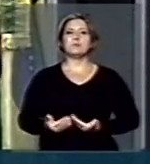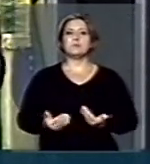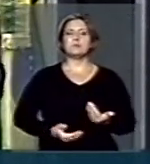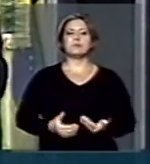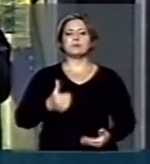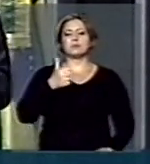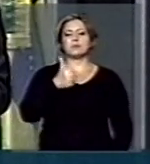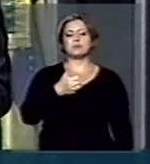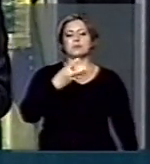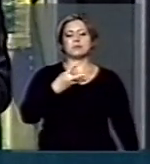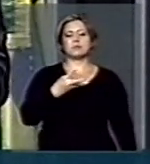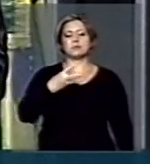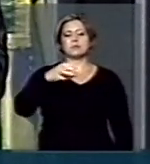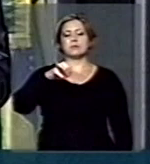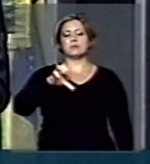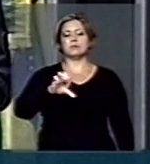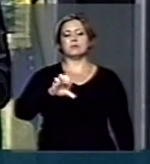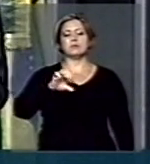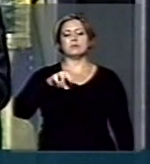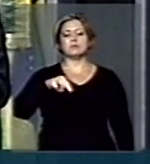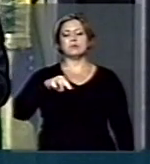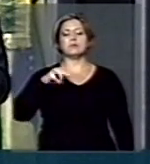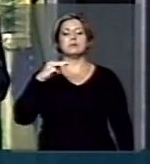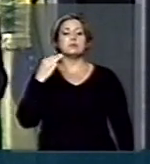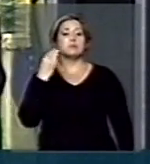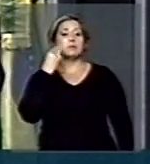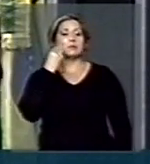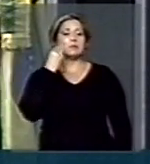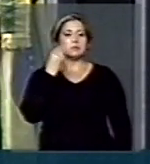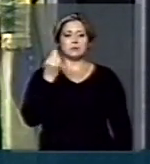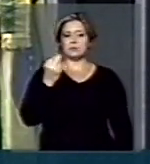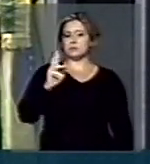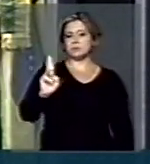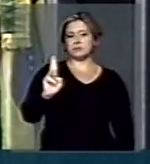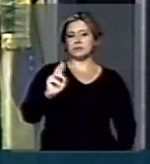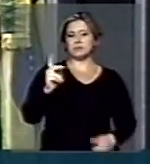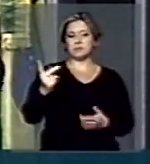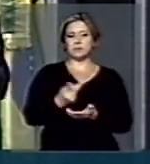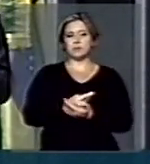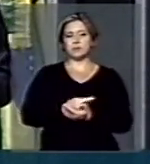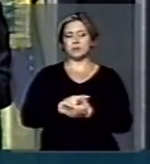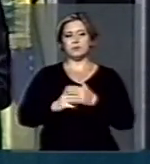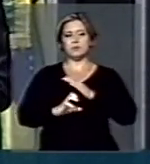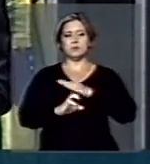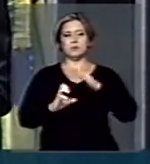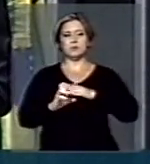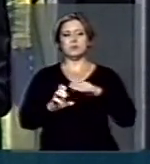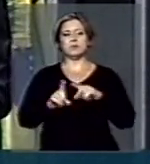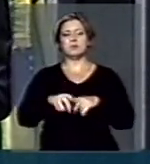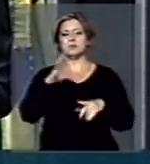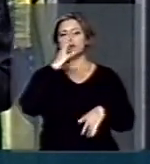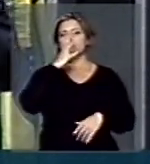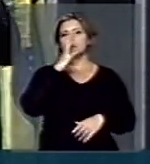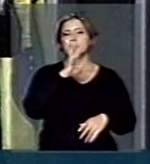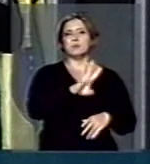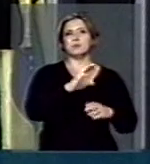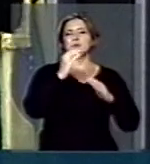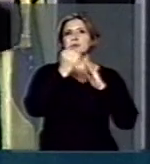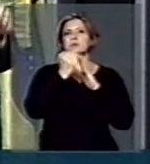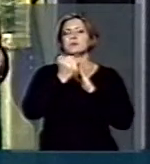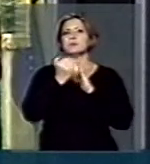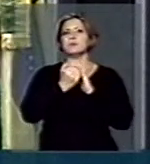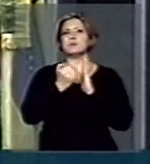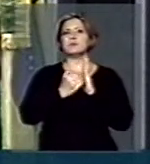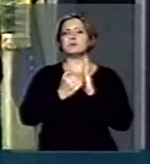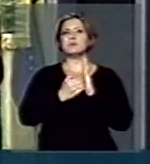139 milhões de dólares. E esta empresa acusa e aponta, a partir